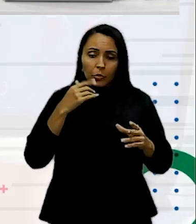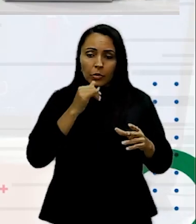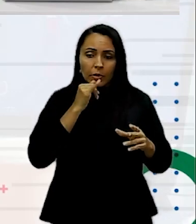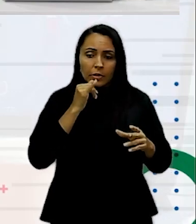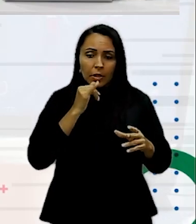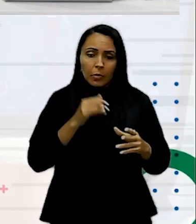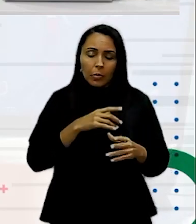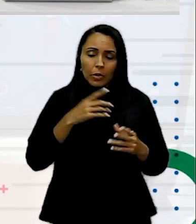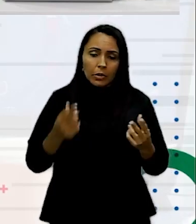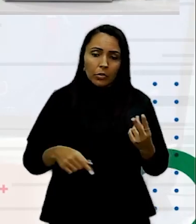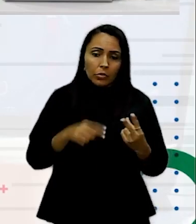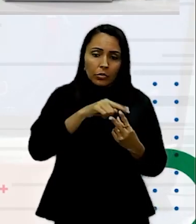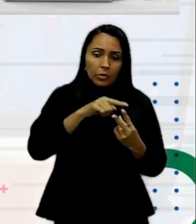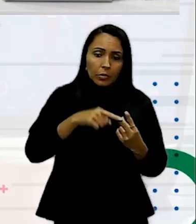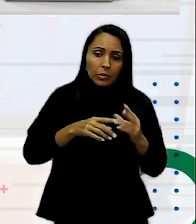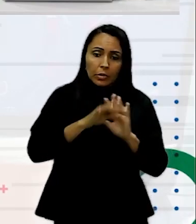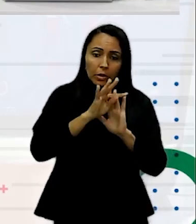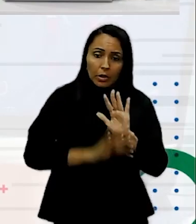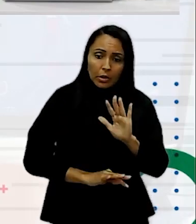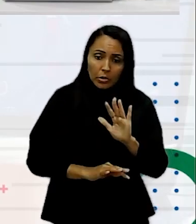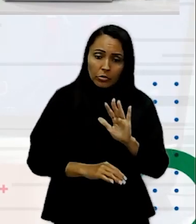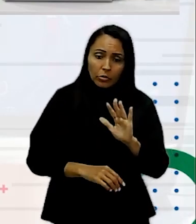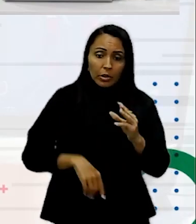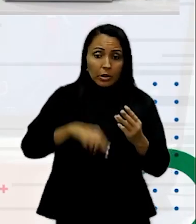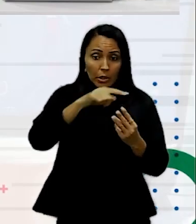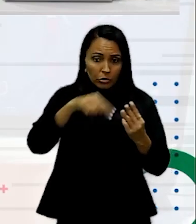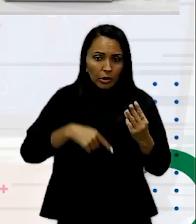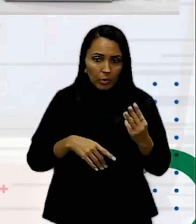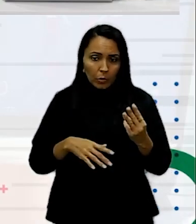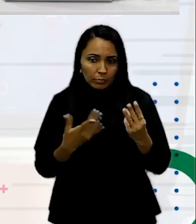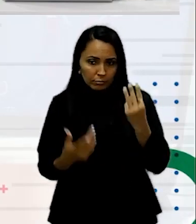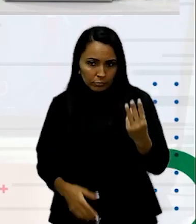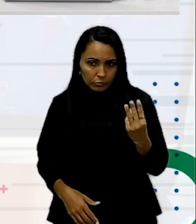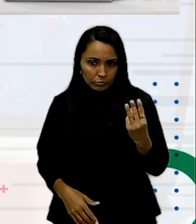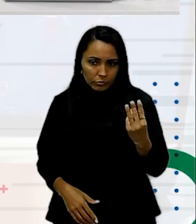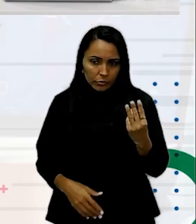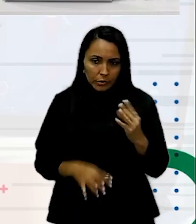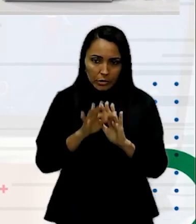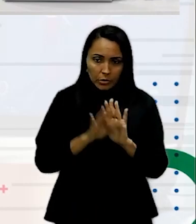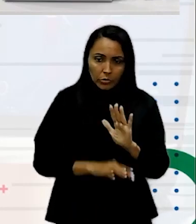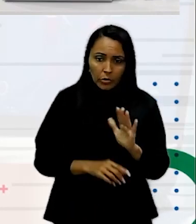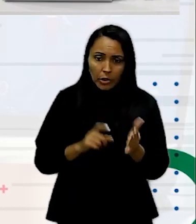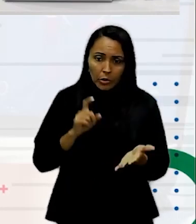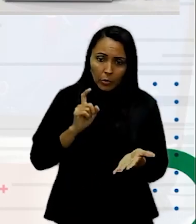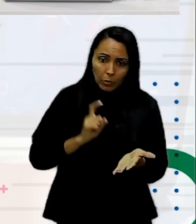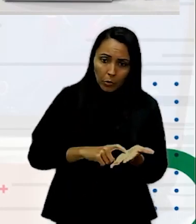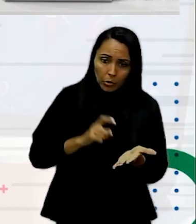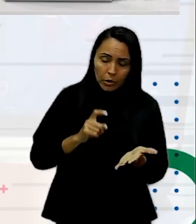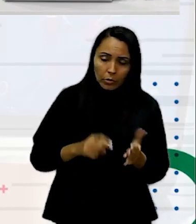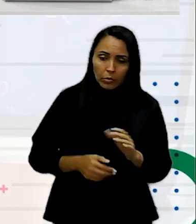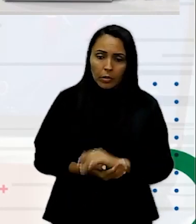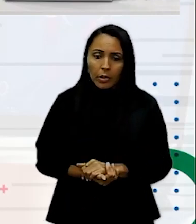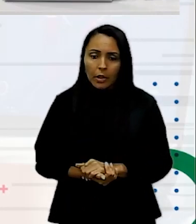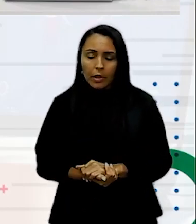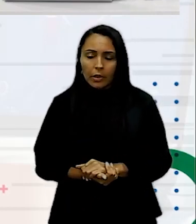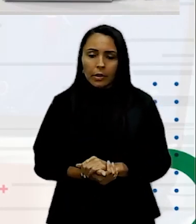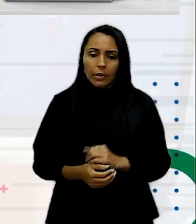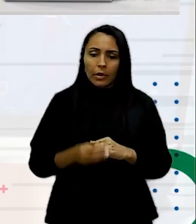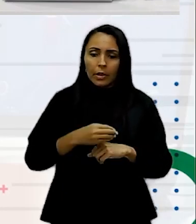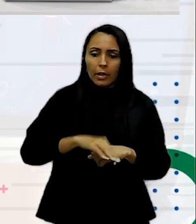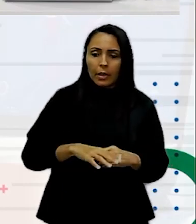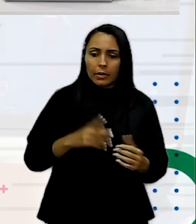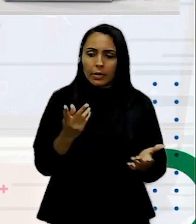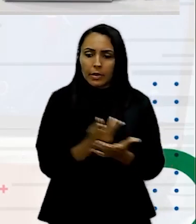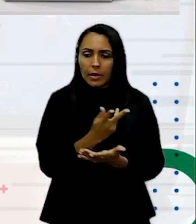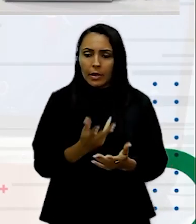Dois campos De texto Três campos De texto No caso E um botão Na dica errada O meu Primeiro